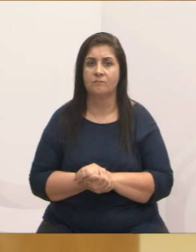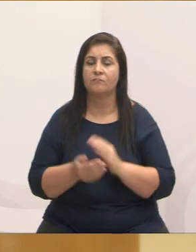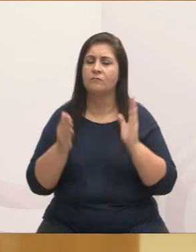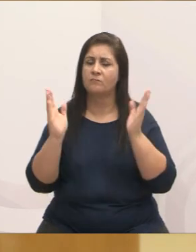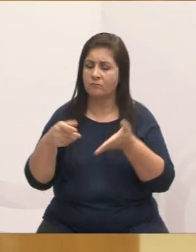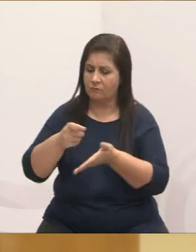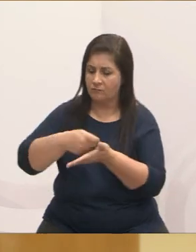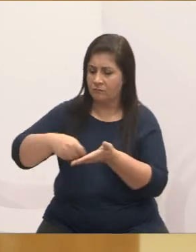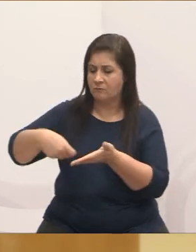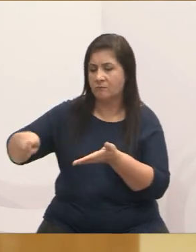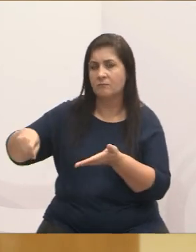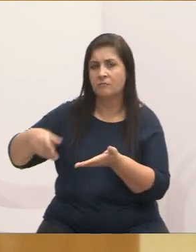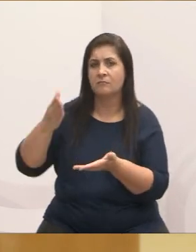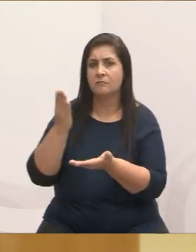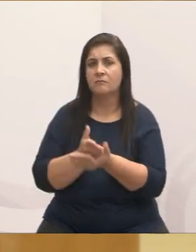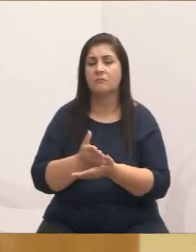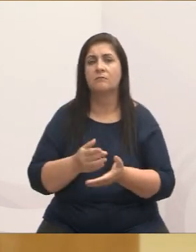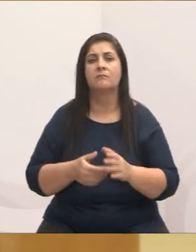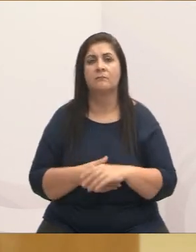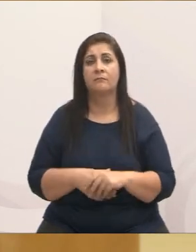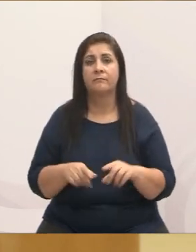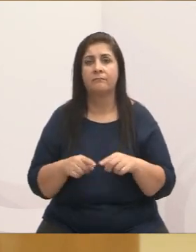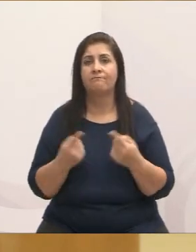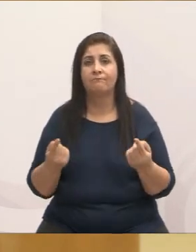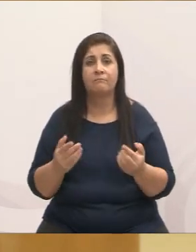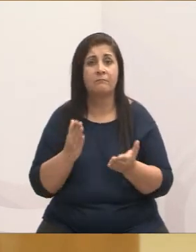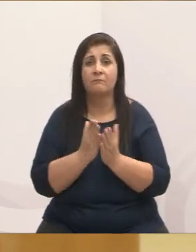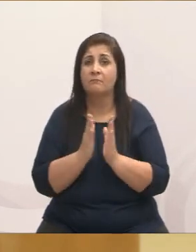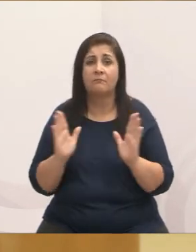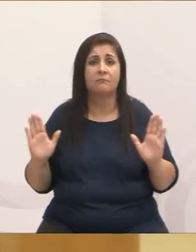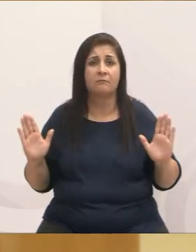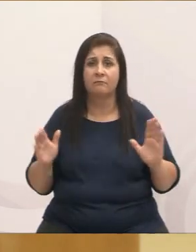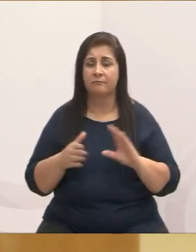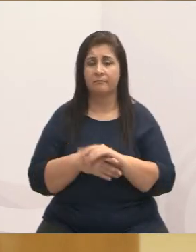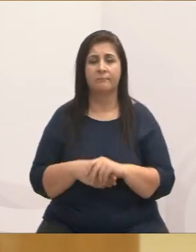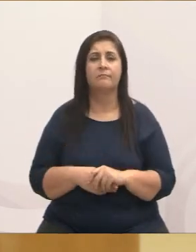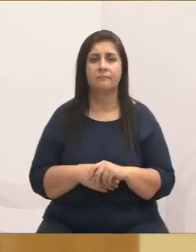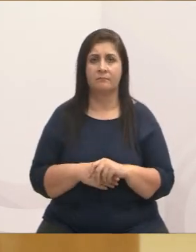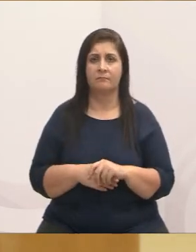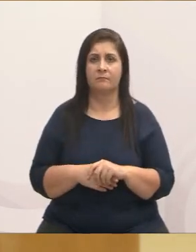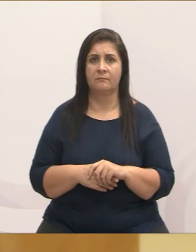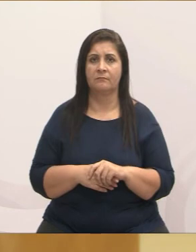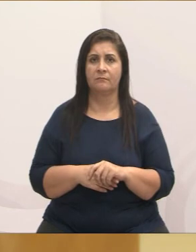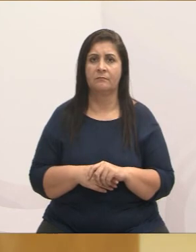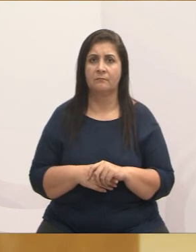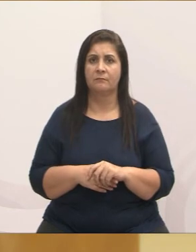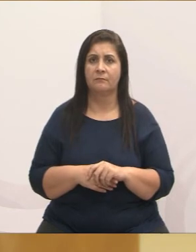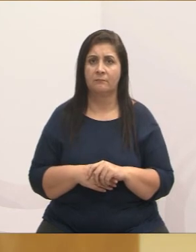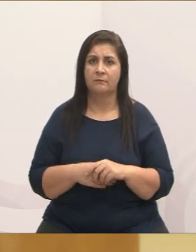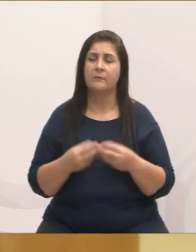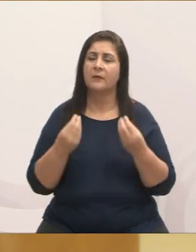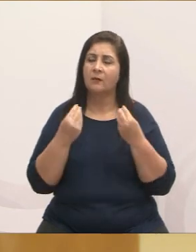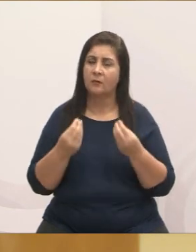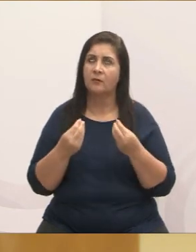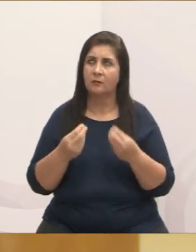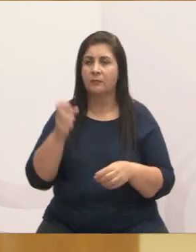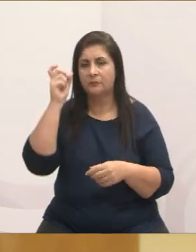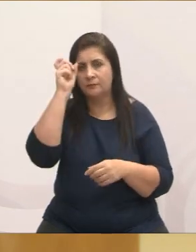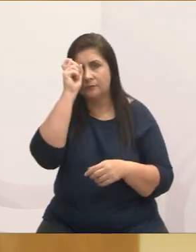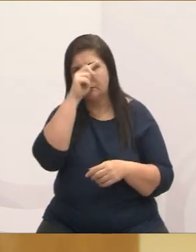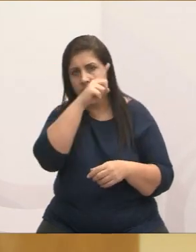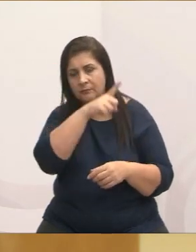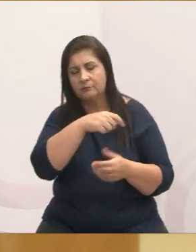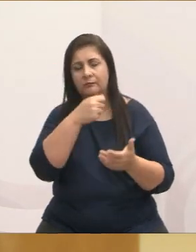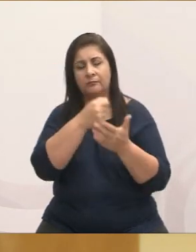assinado o contrato com a empresa AutoTGT, mas o projeto não anda. Então, para vocês verem como a causa animal é difícil, só preciso de uma